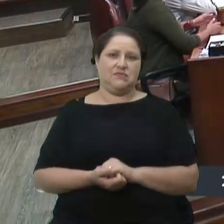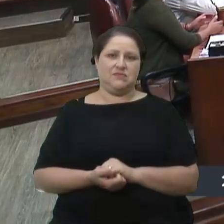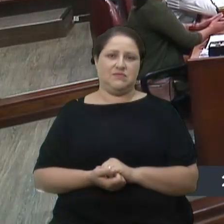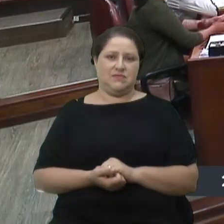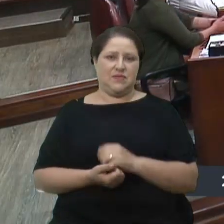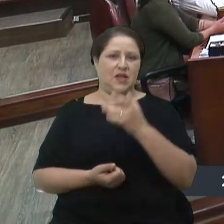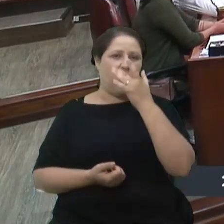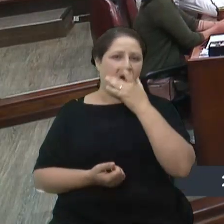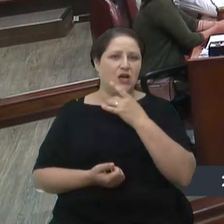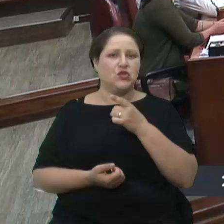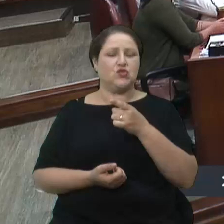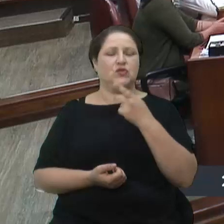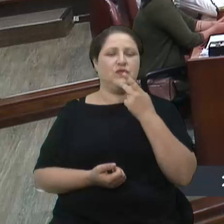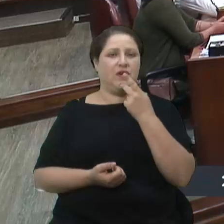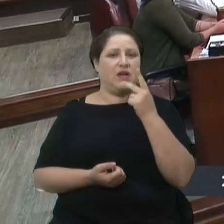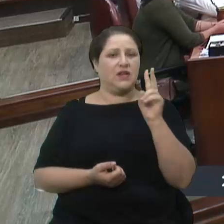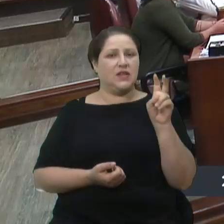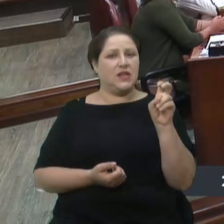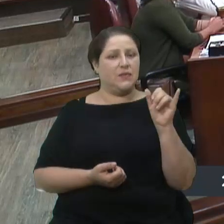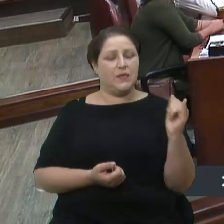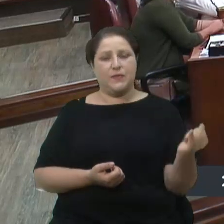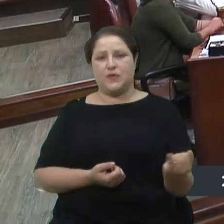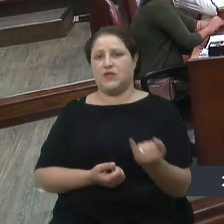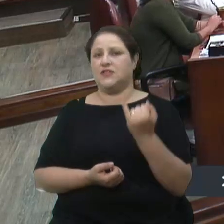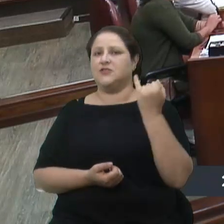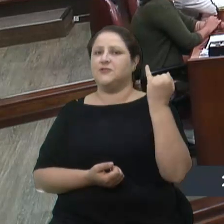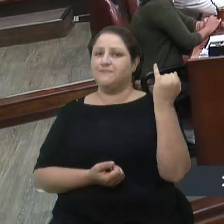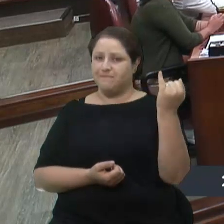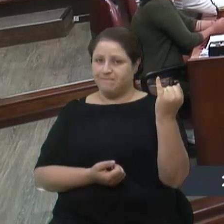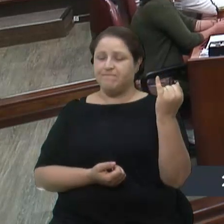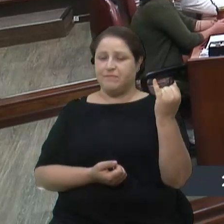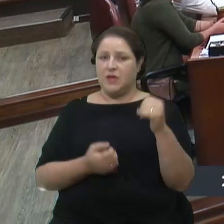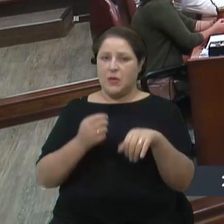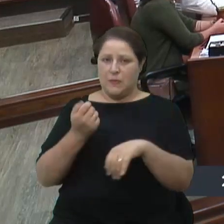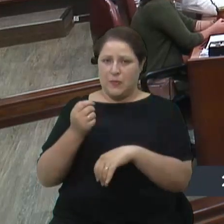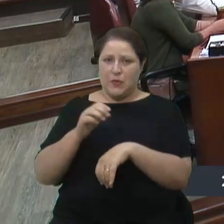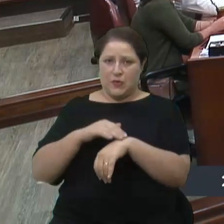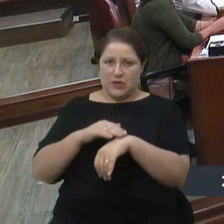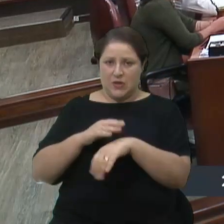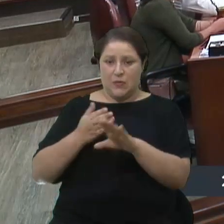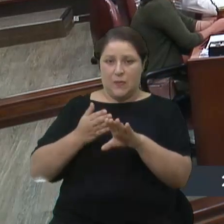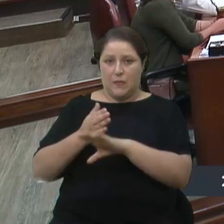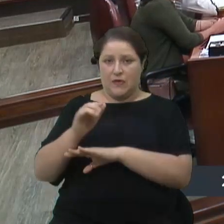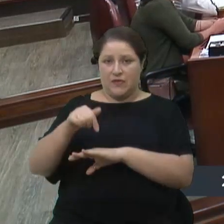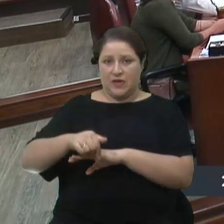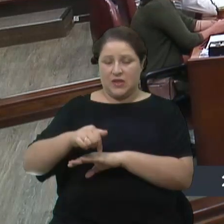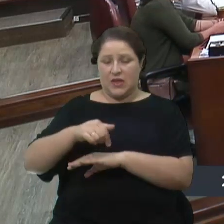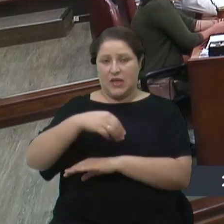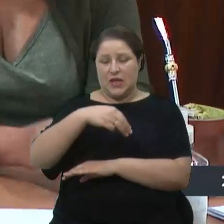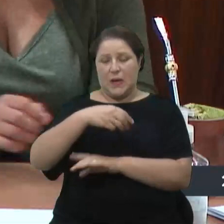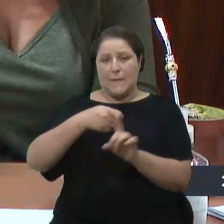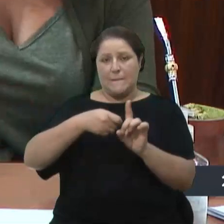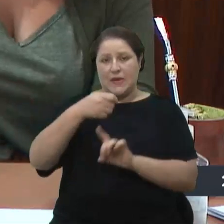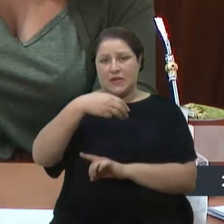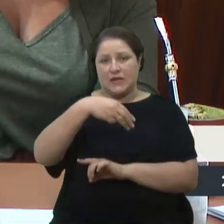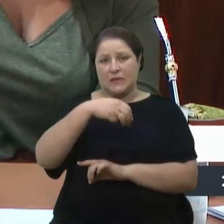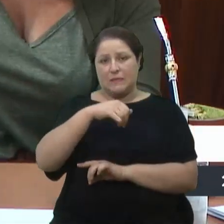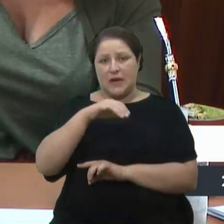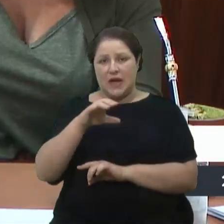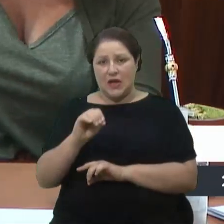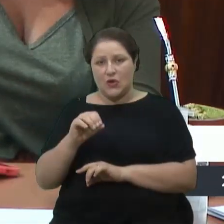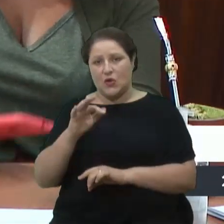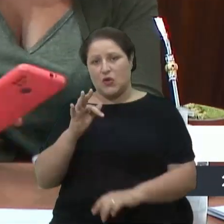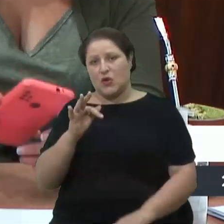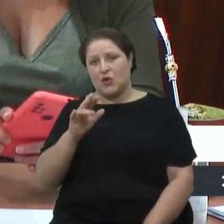Acho que o senhor toca num tema muito importante, e recentemente aprovamos nessa casa o Maio Furta Cor, projeto de lei da vereadora